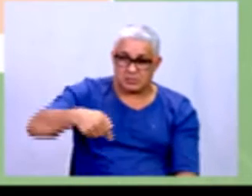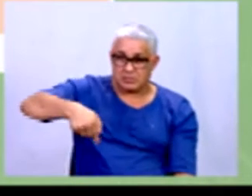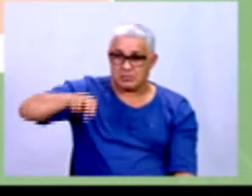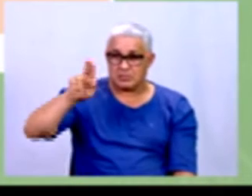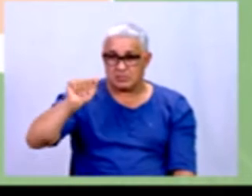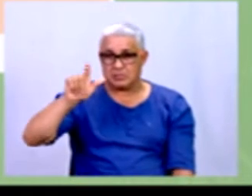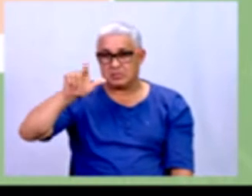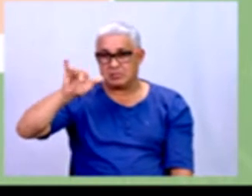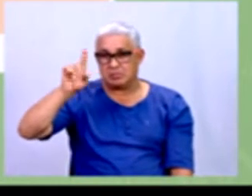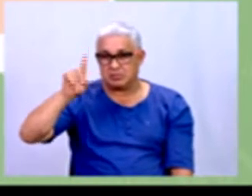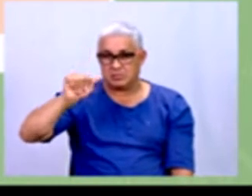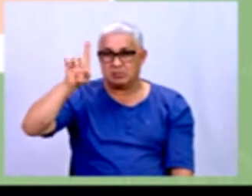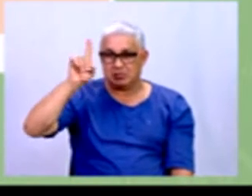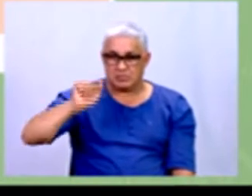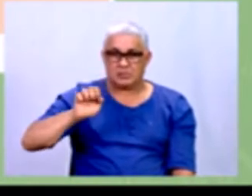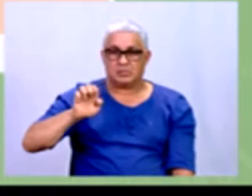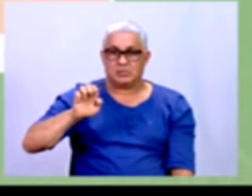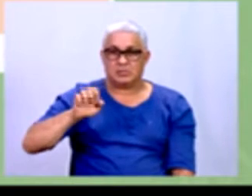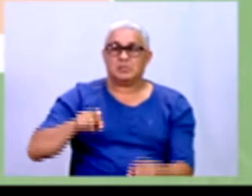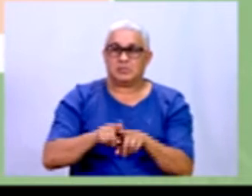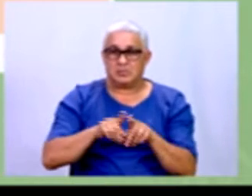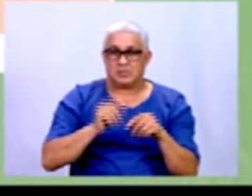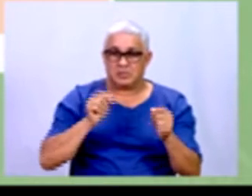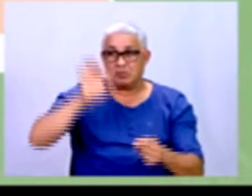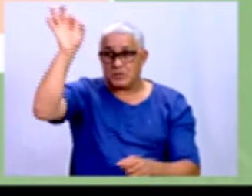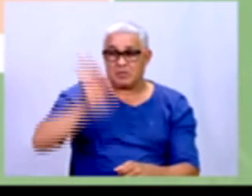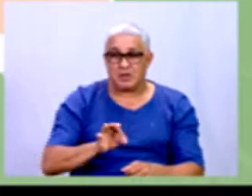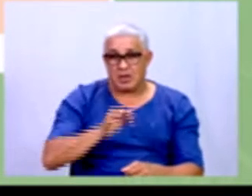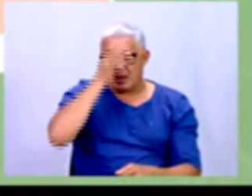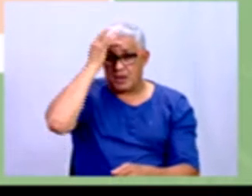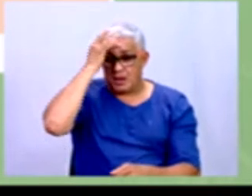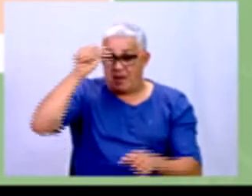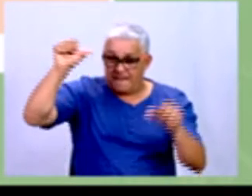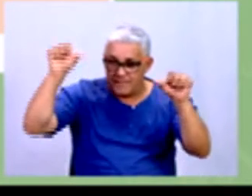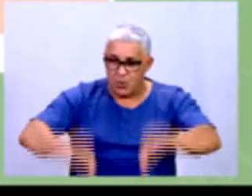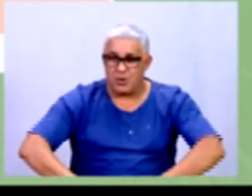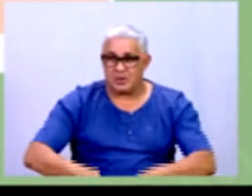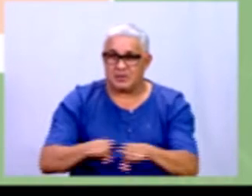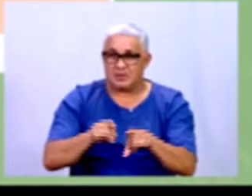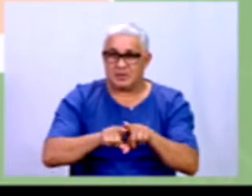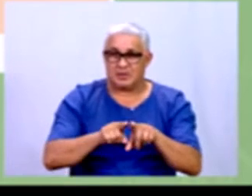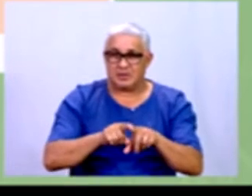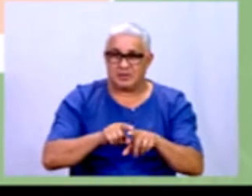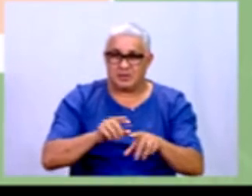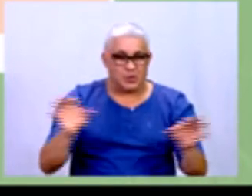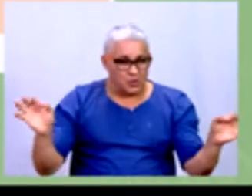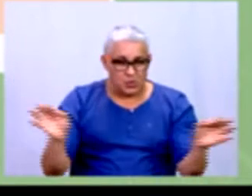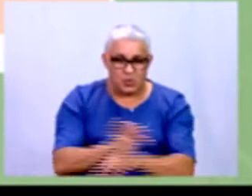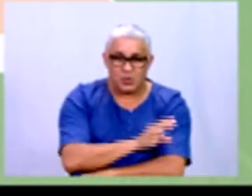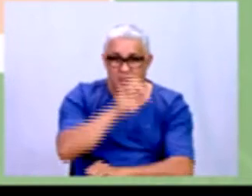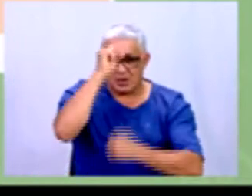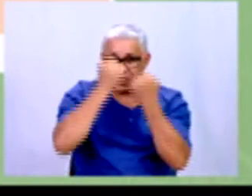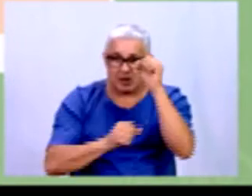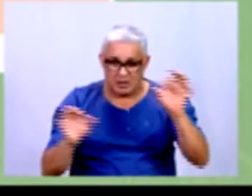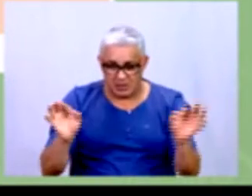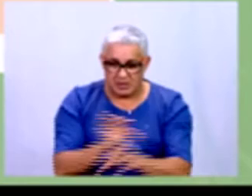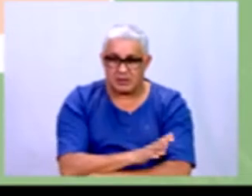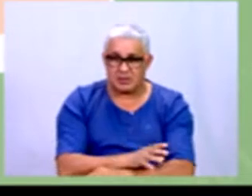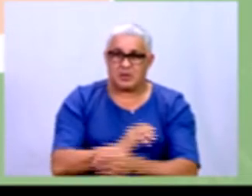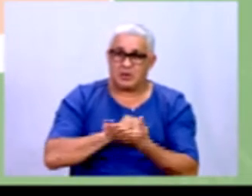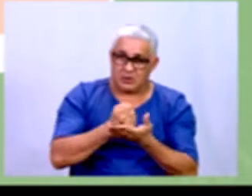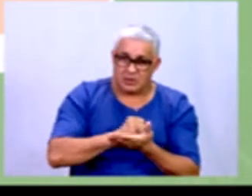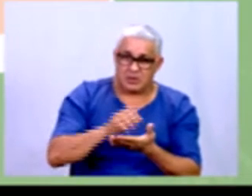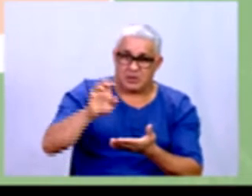fabricante deseja verificar o percentual de itens com defeito em relação ao total fabricado. Então, ele vai ter que fazer um controle estatístico.